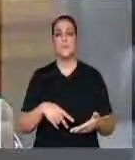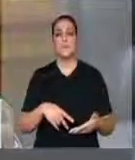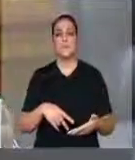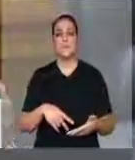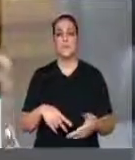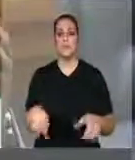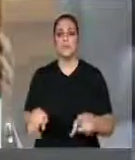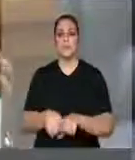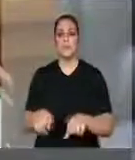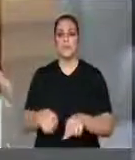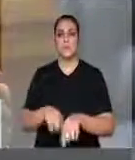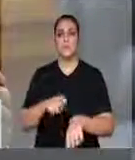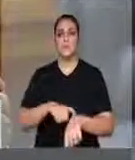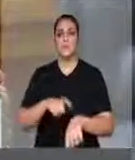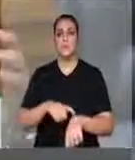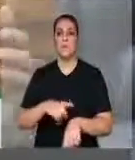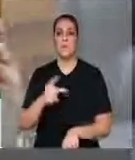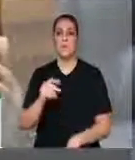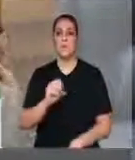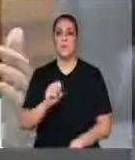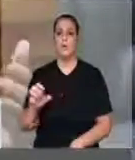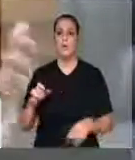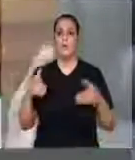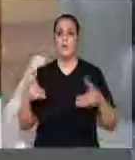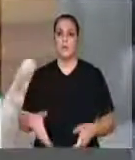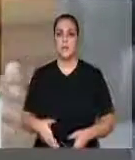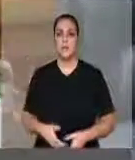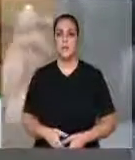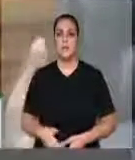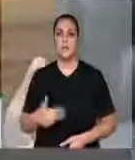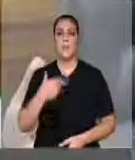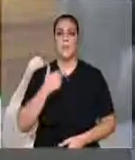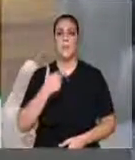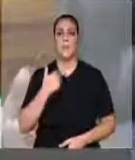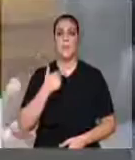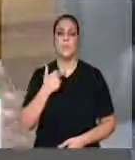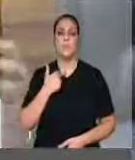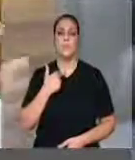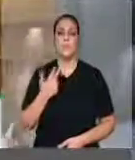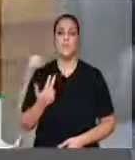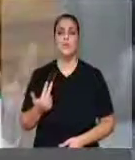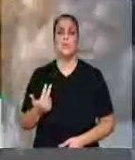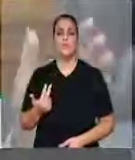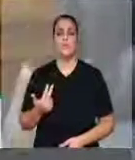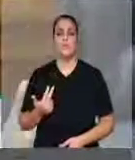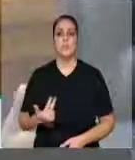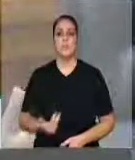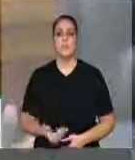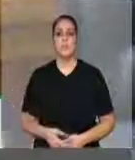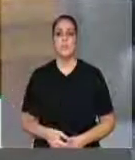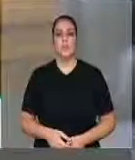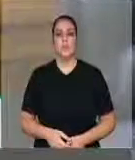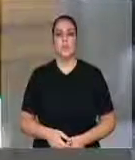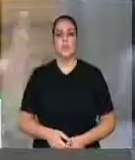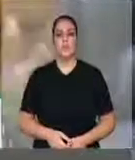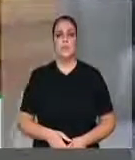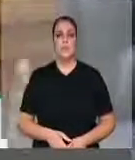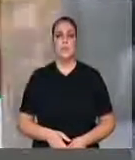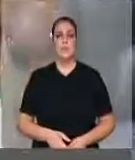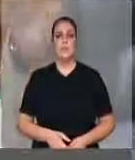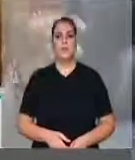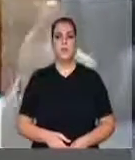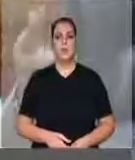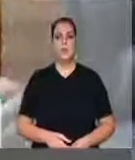posse também, patrocinar, claro que não é no sentido da advocacia, porque não se refere a uma profissão determinada,